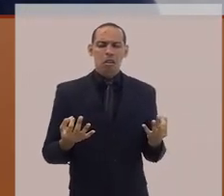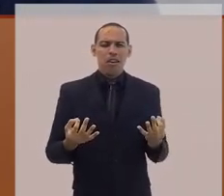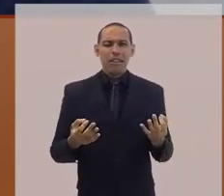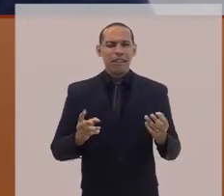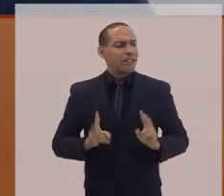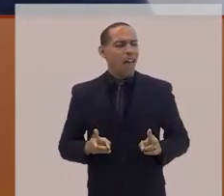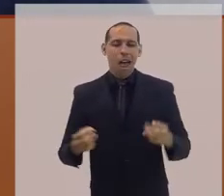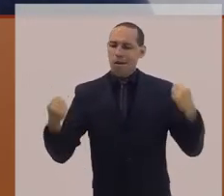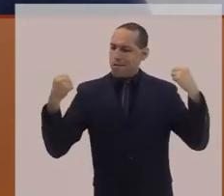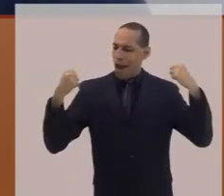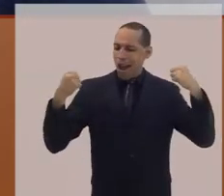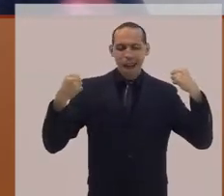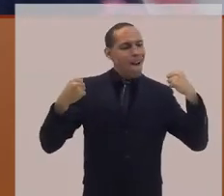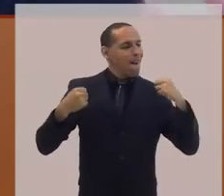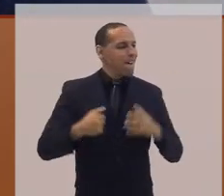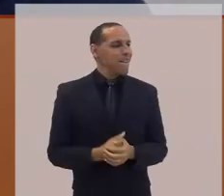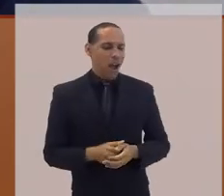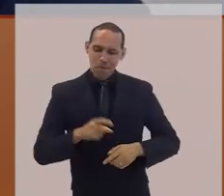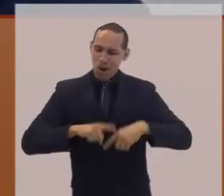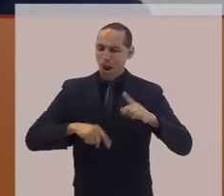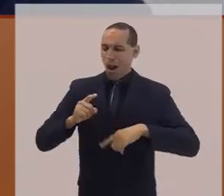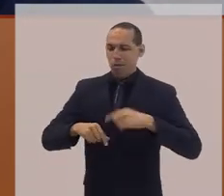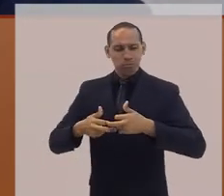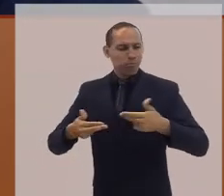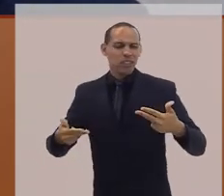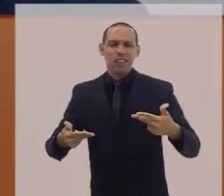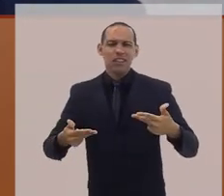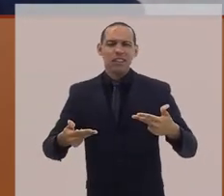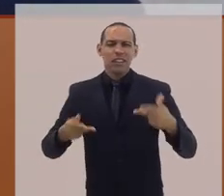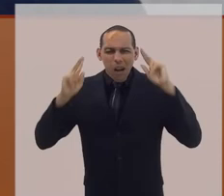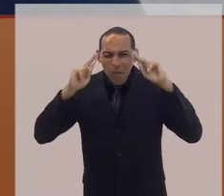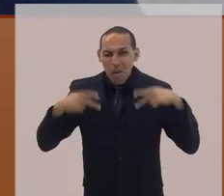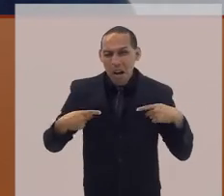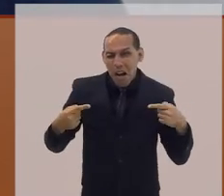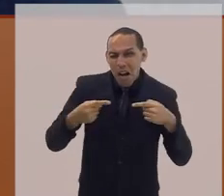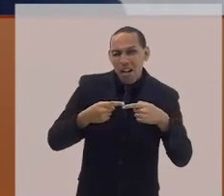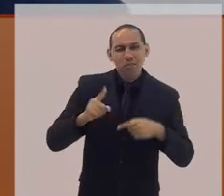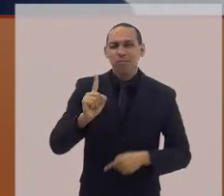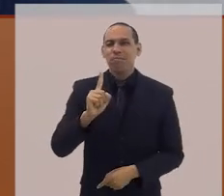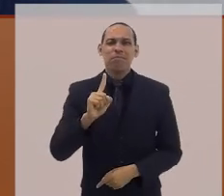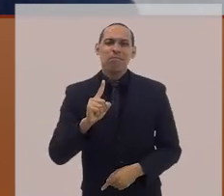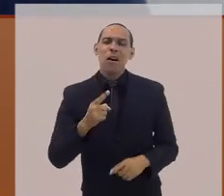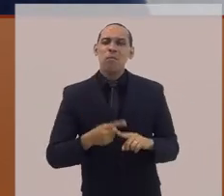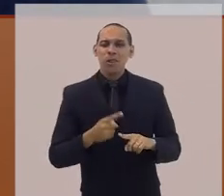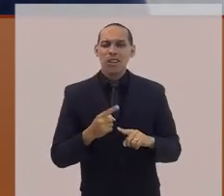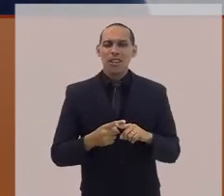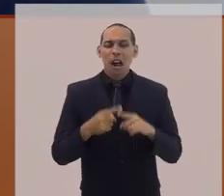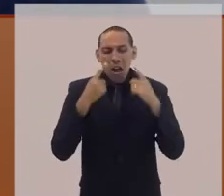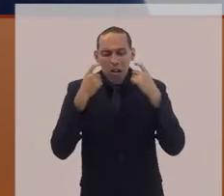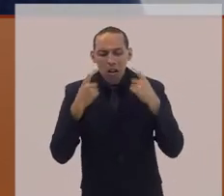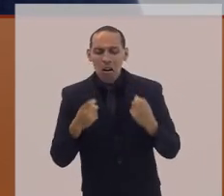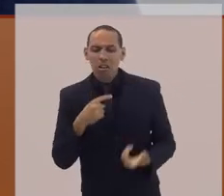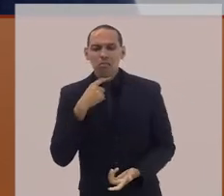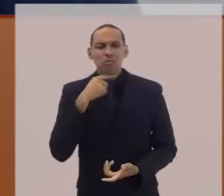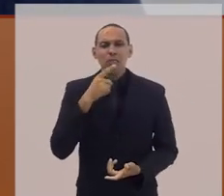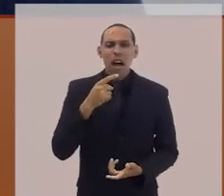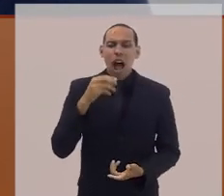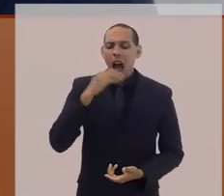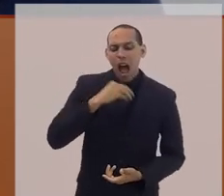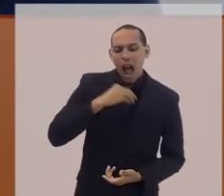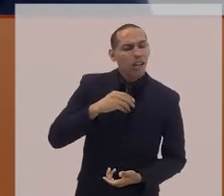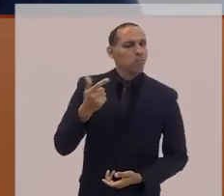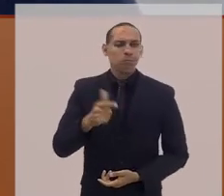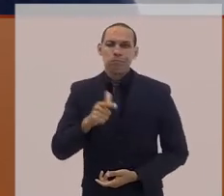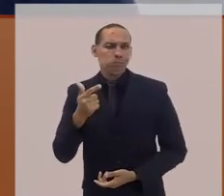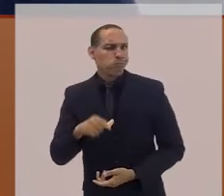desumano, porque não abre espaço para a lágrima, para a fraqueza, para a frustração, para